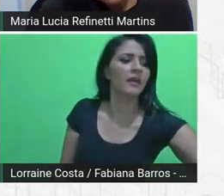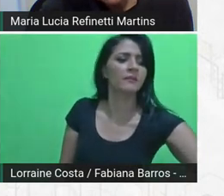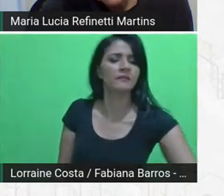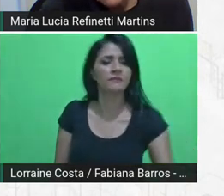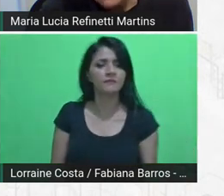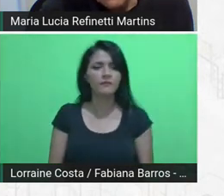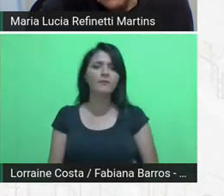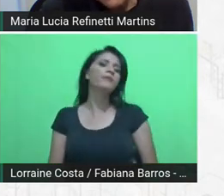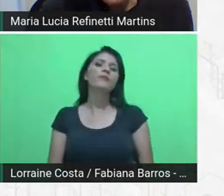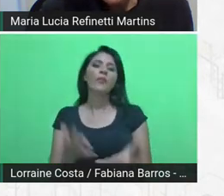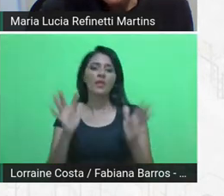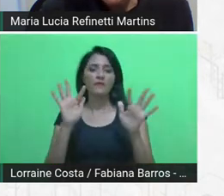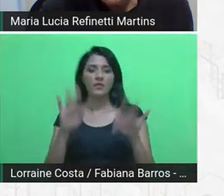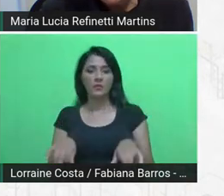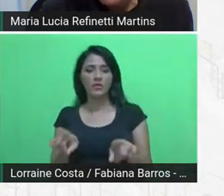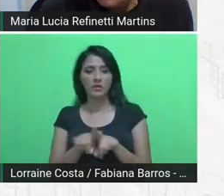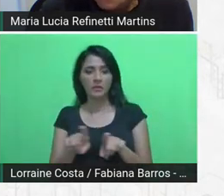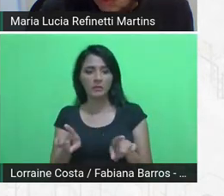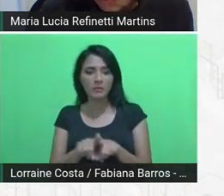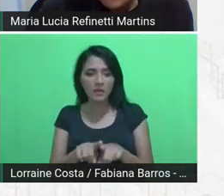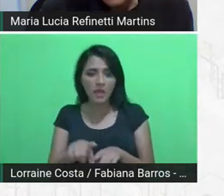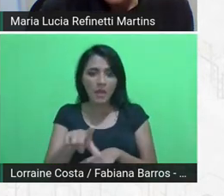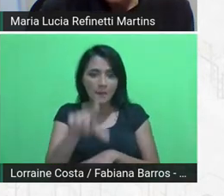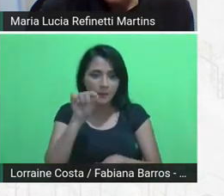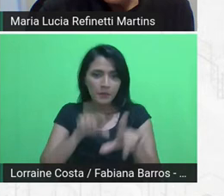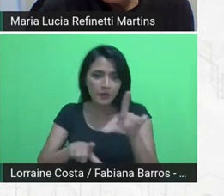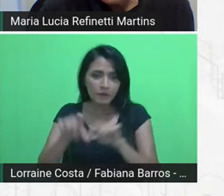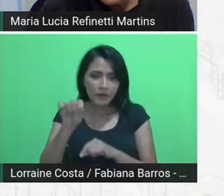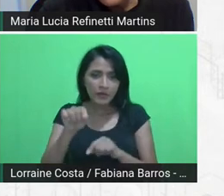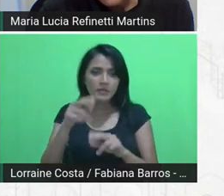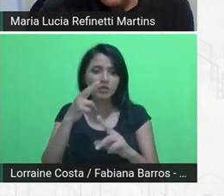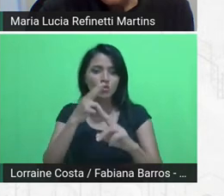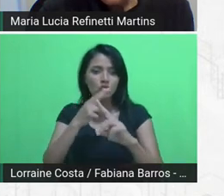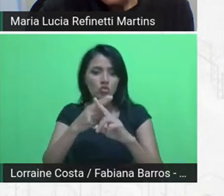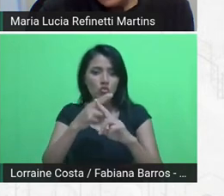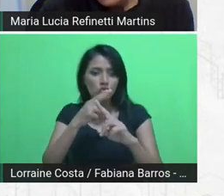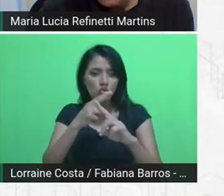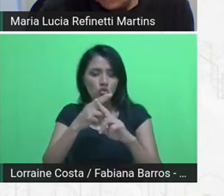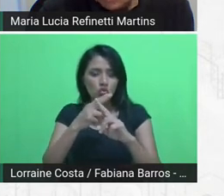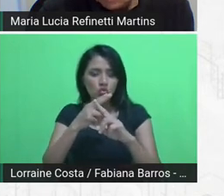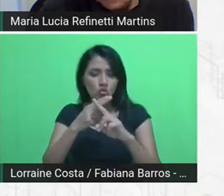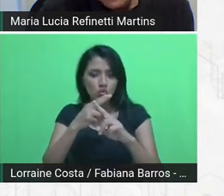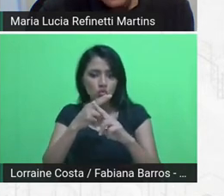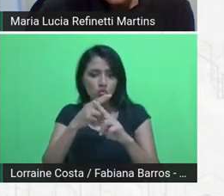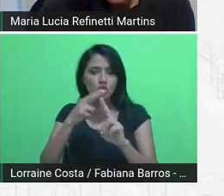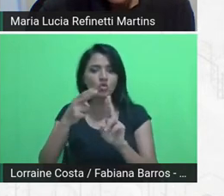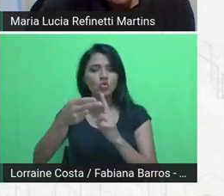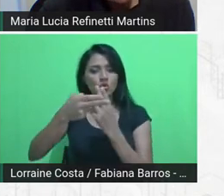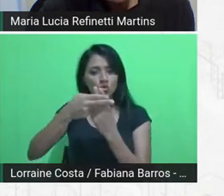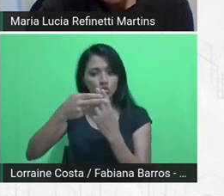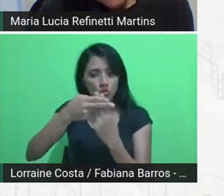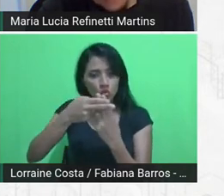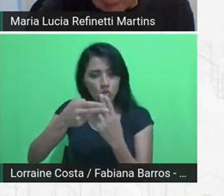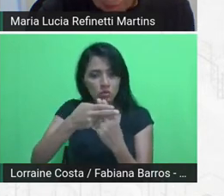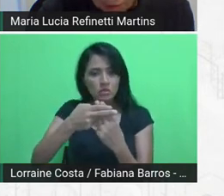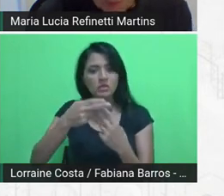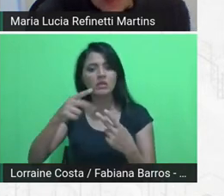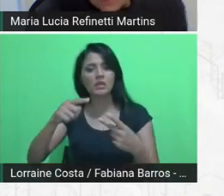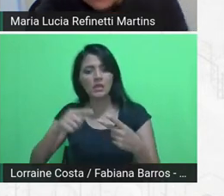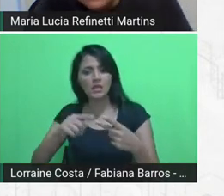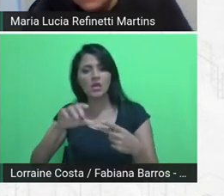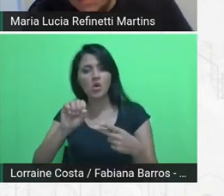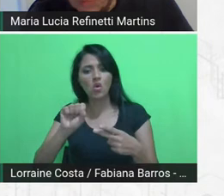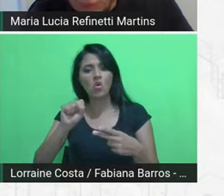as referências do SUS e o que são as OSCIPs. e aí, pensar